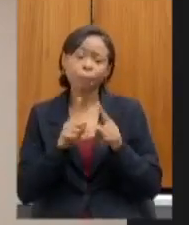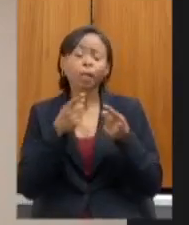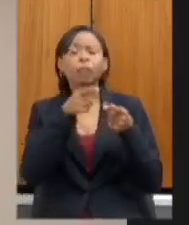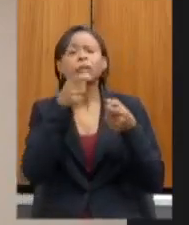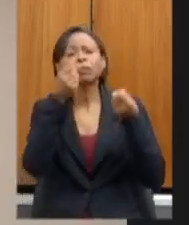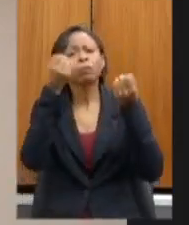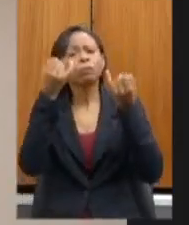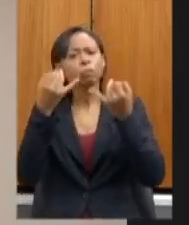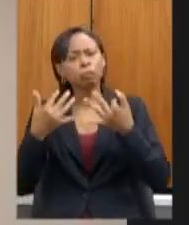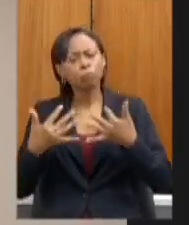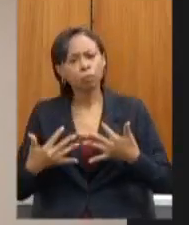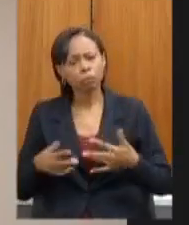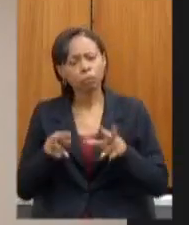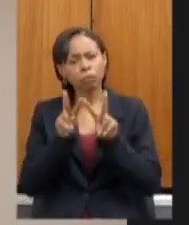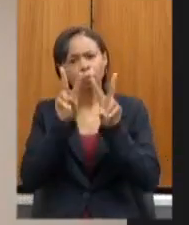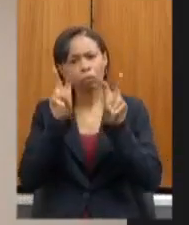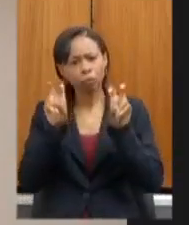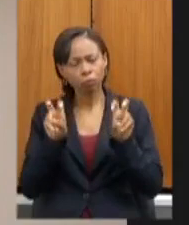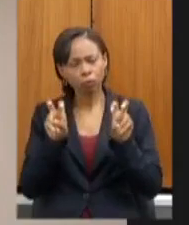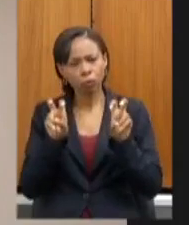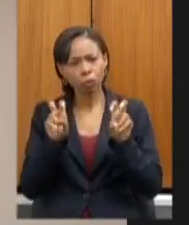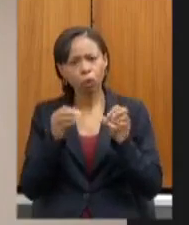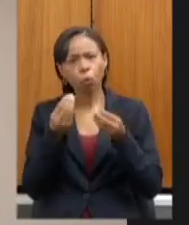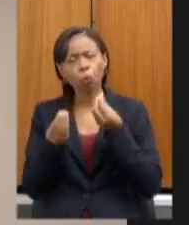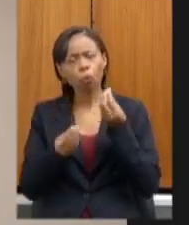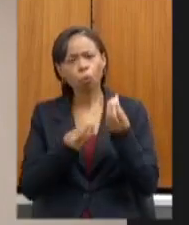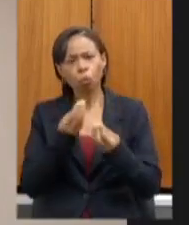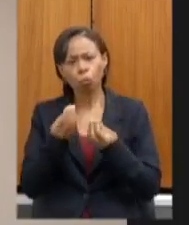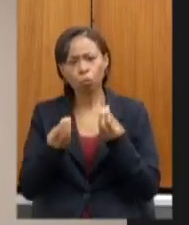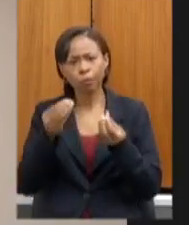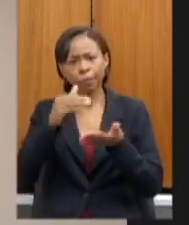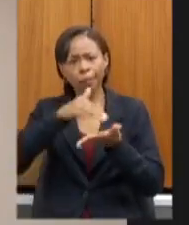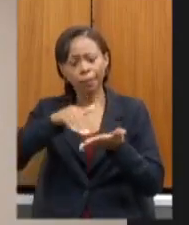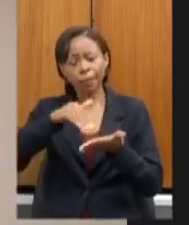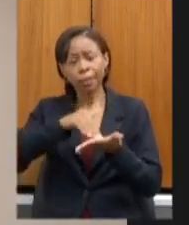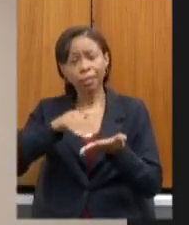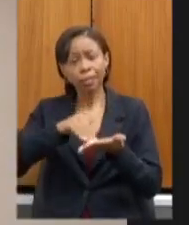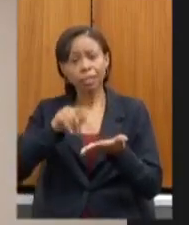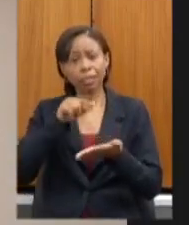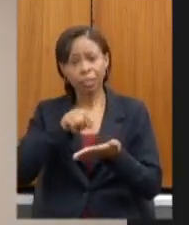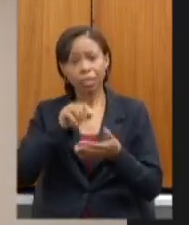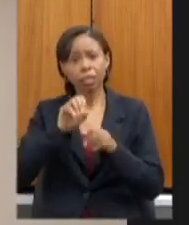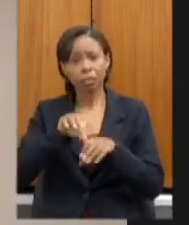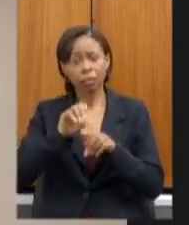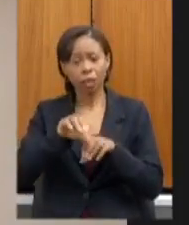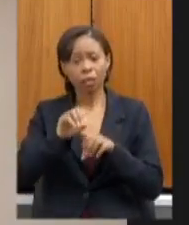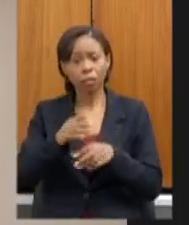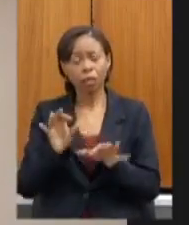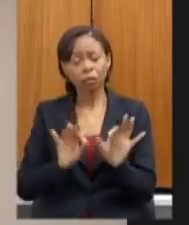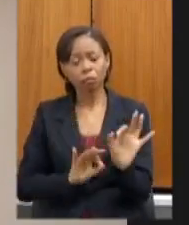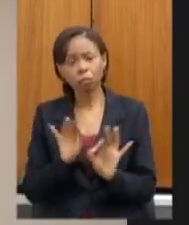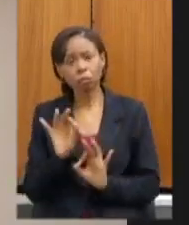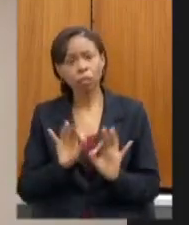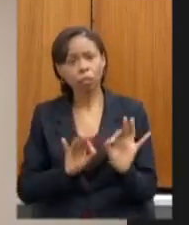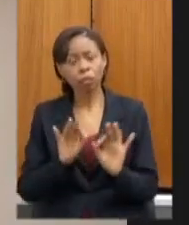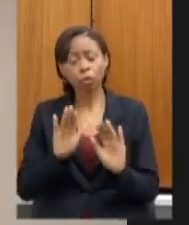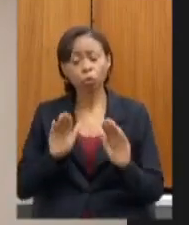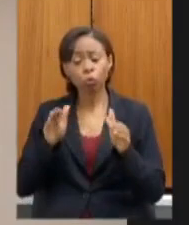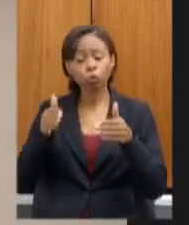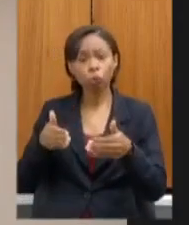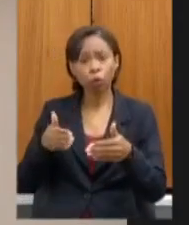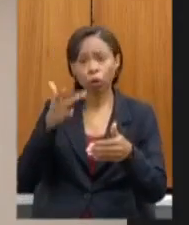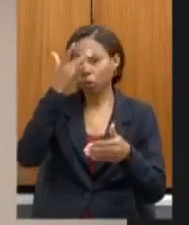explanasse sobre o que a secretaria está preparando e atuando nesse